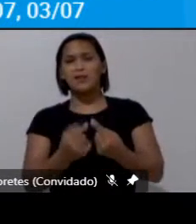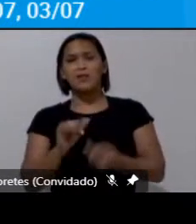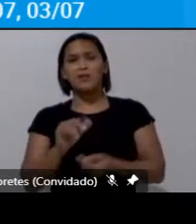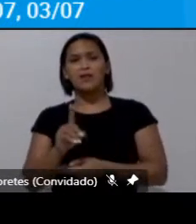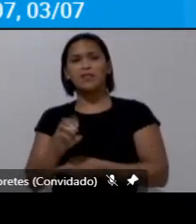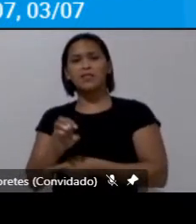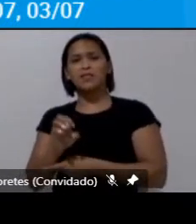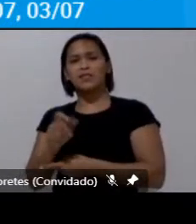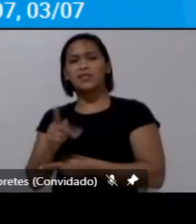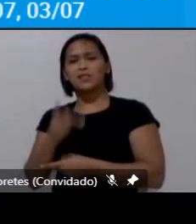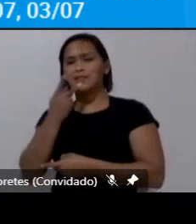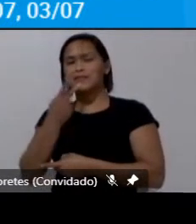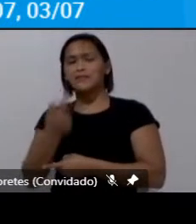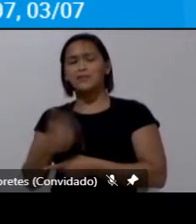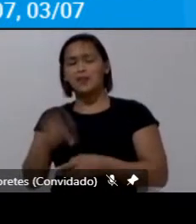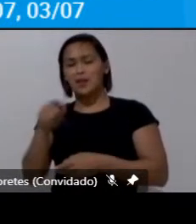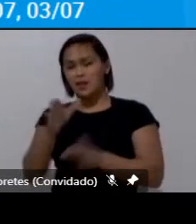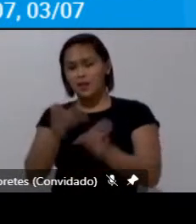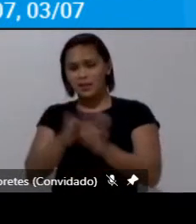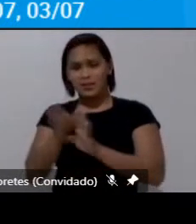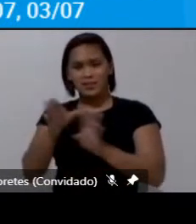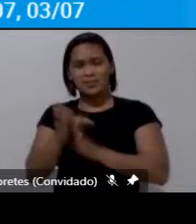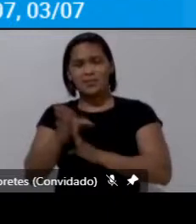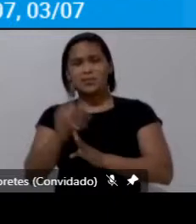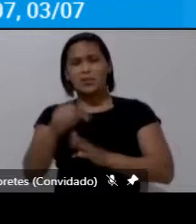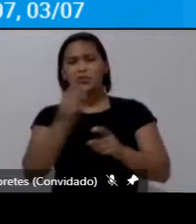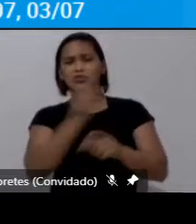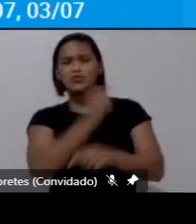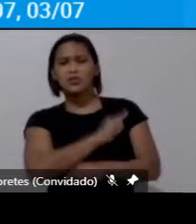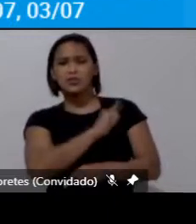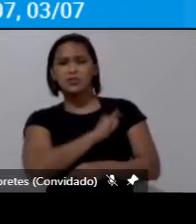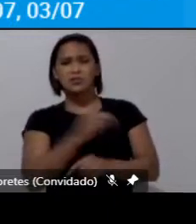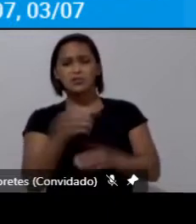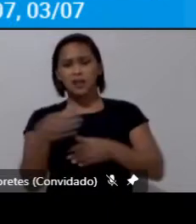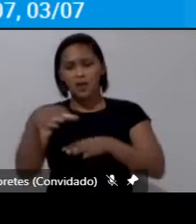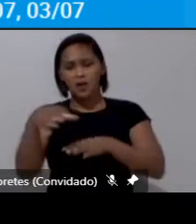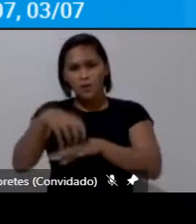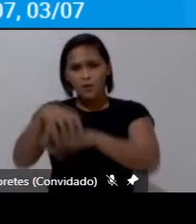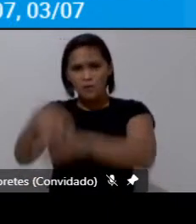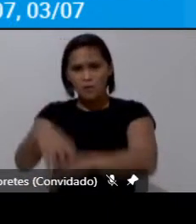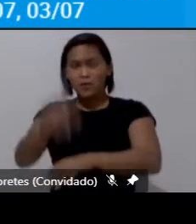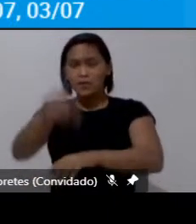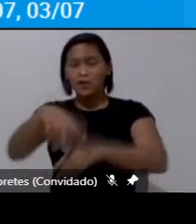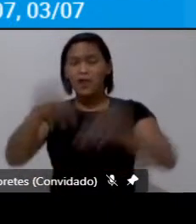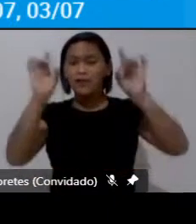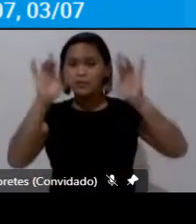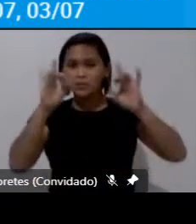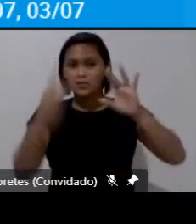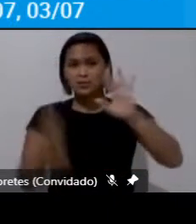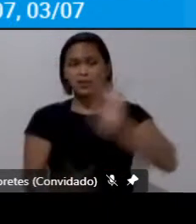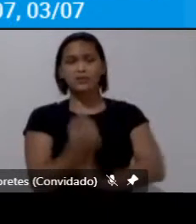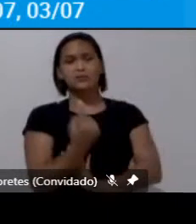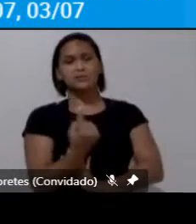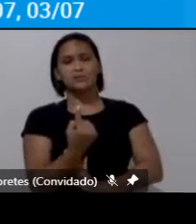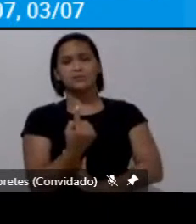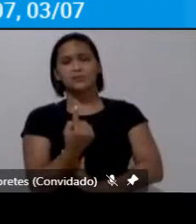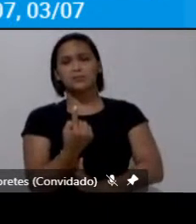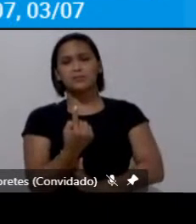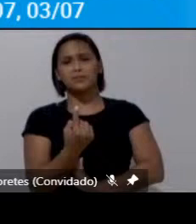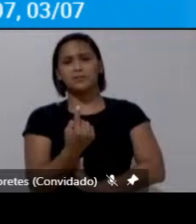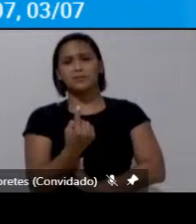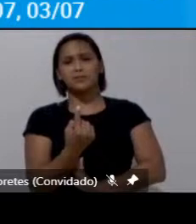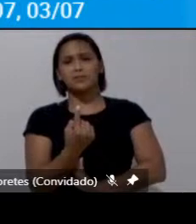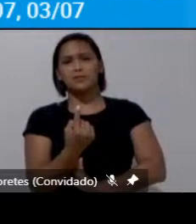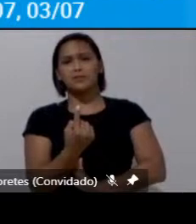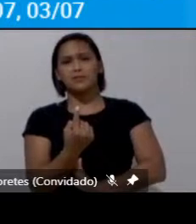consolidou aqui recomendações sobre gestão e operação de transporte e aí eu destaco são os